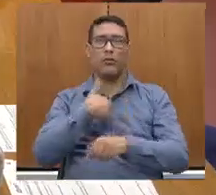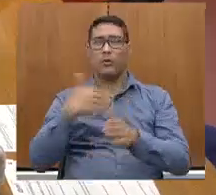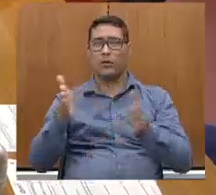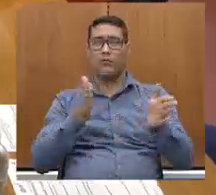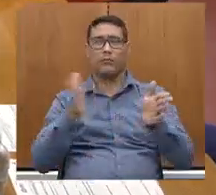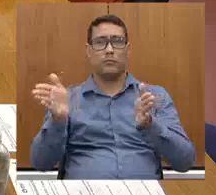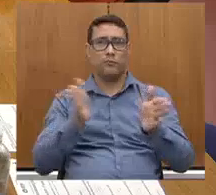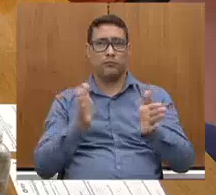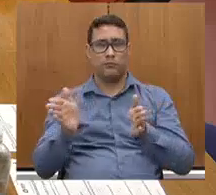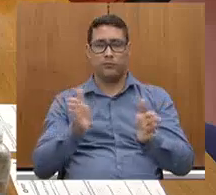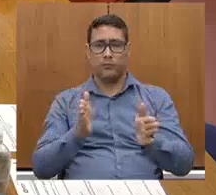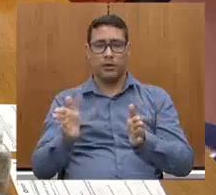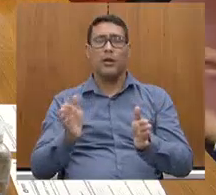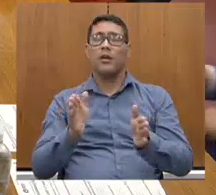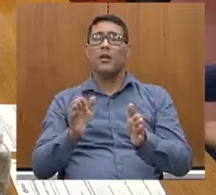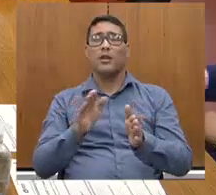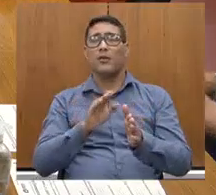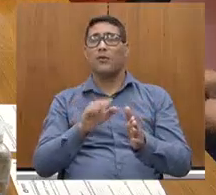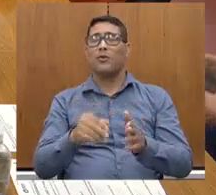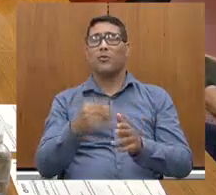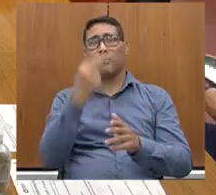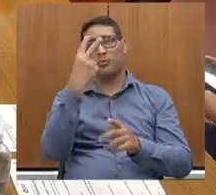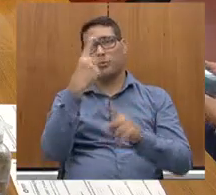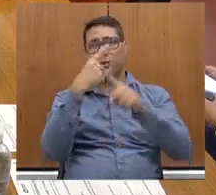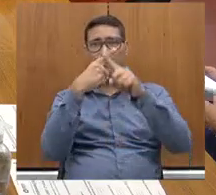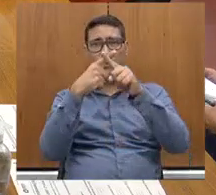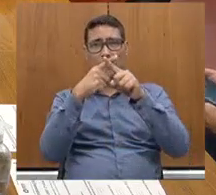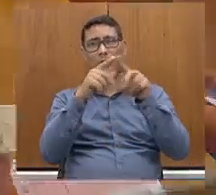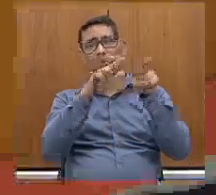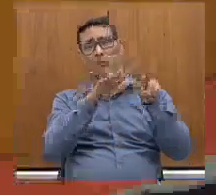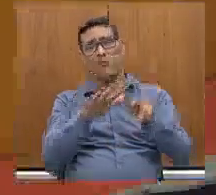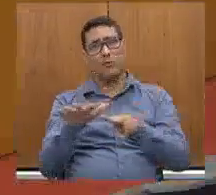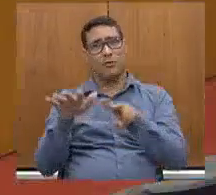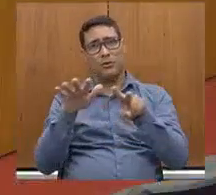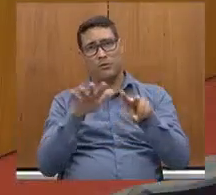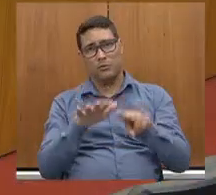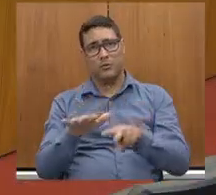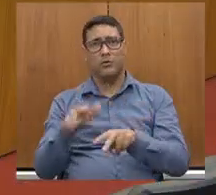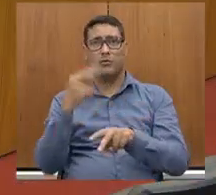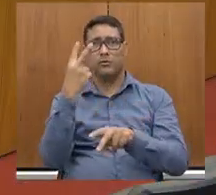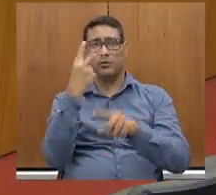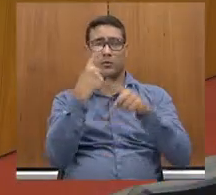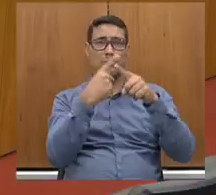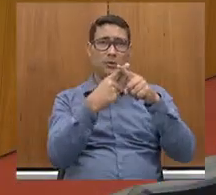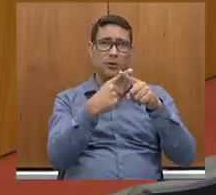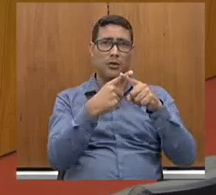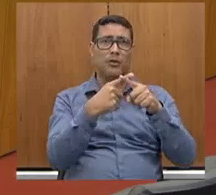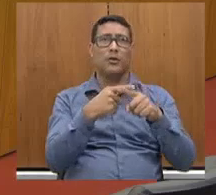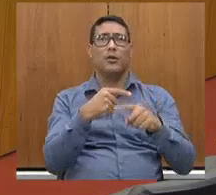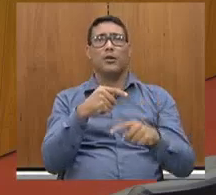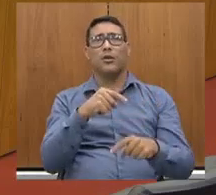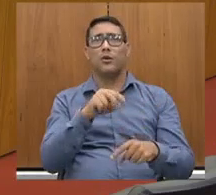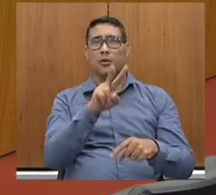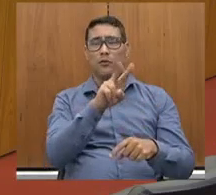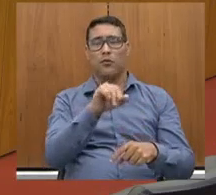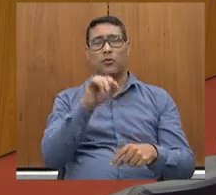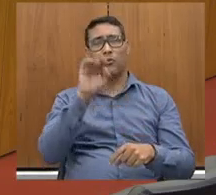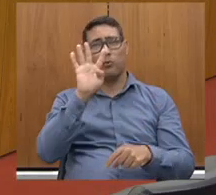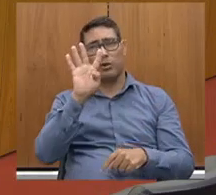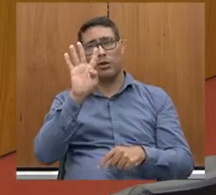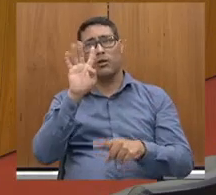mínimo duas vezes por semana e isso, duas vezes por semana quer dizer que eu passo quatro vezes